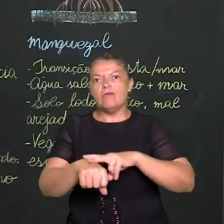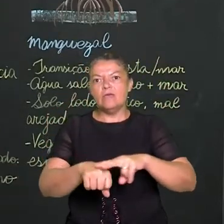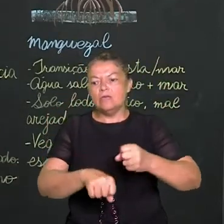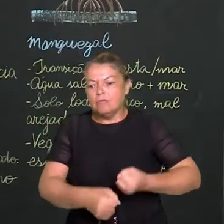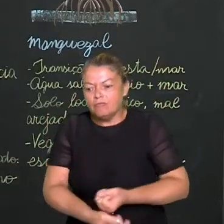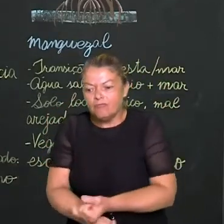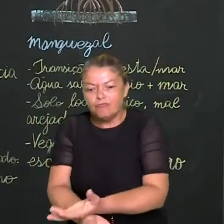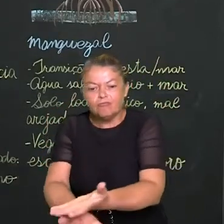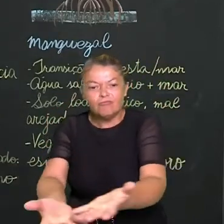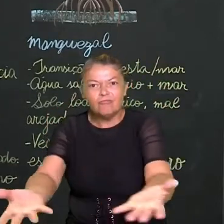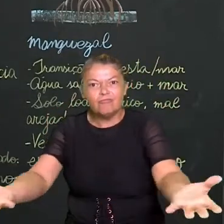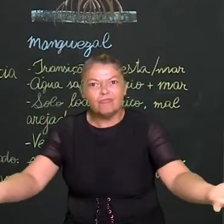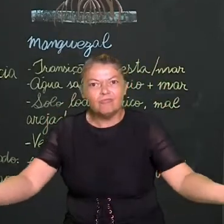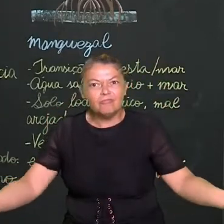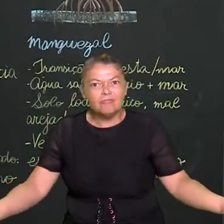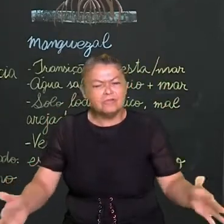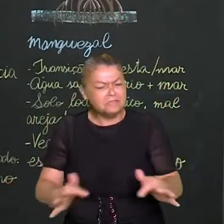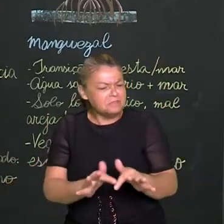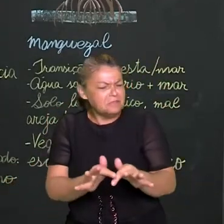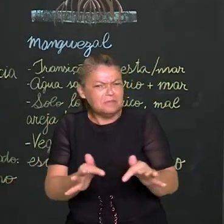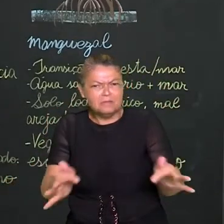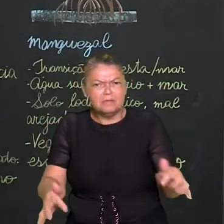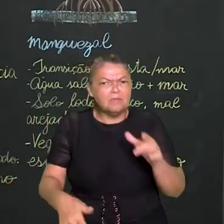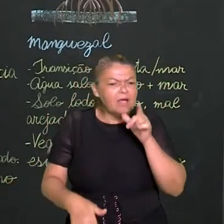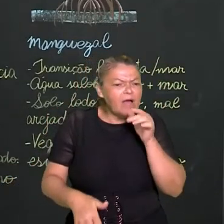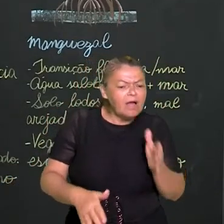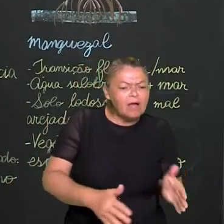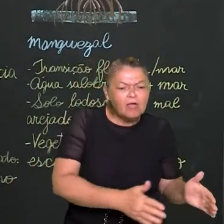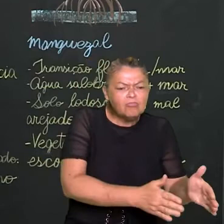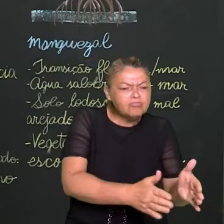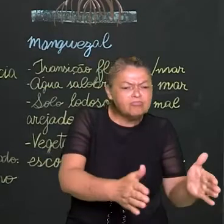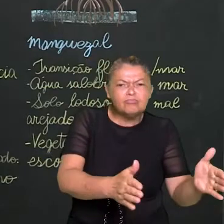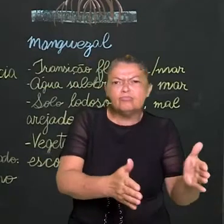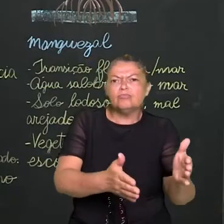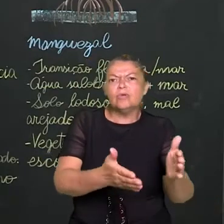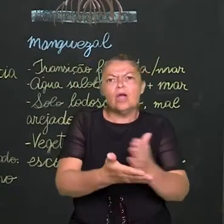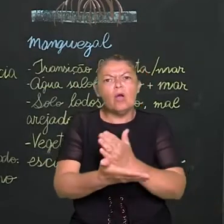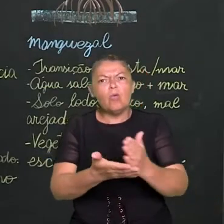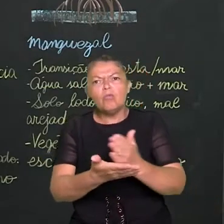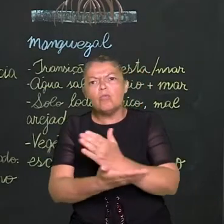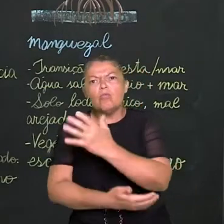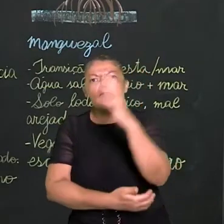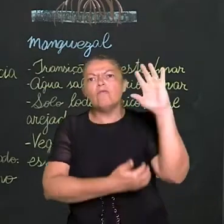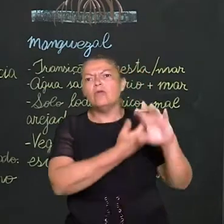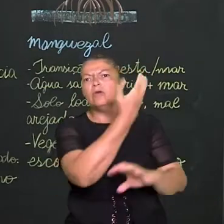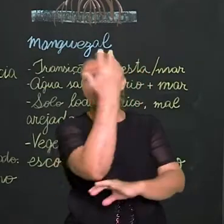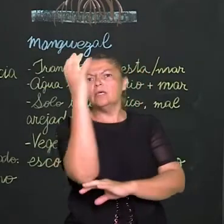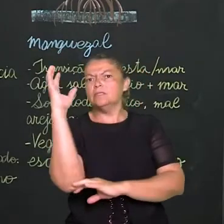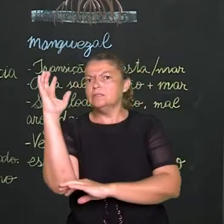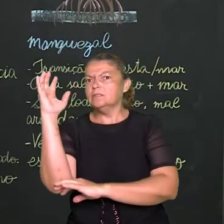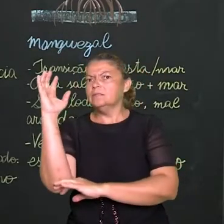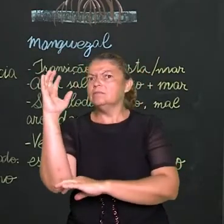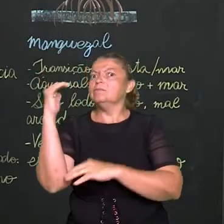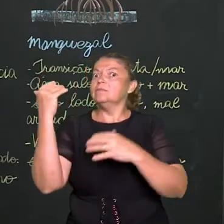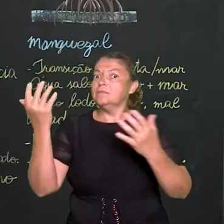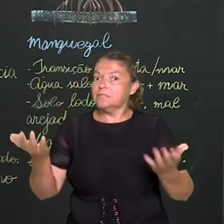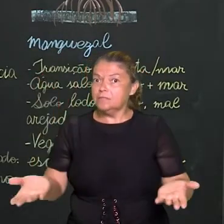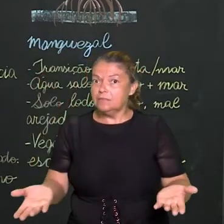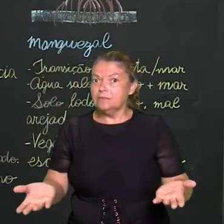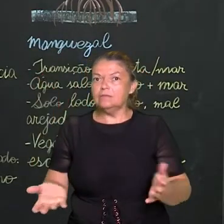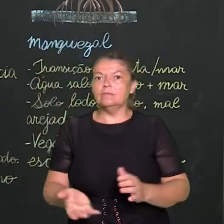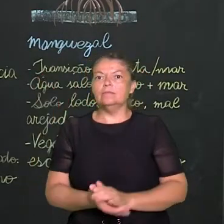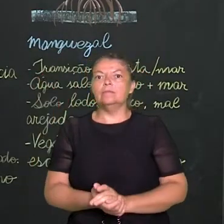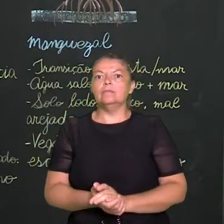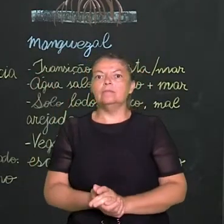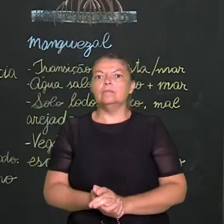gramíneas, rasteiras, pequenos arbustos. Vão ter algumas florestas, alguns núcleos? Sim. Mas o